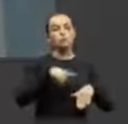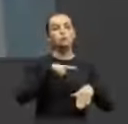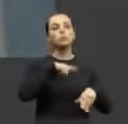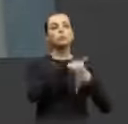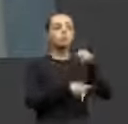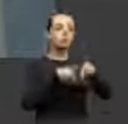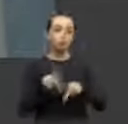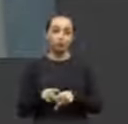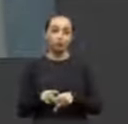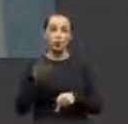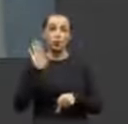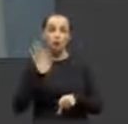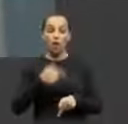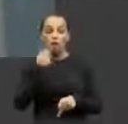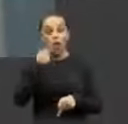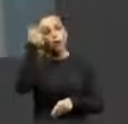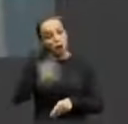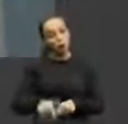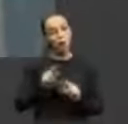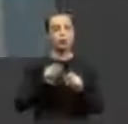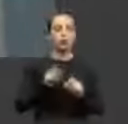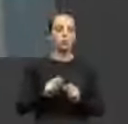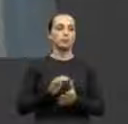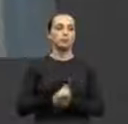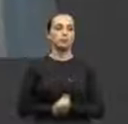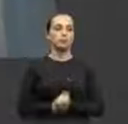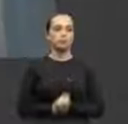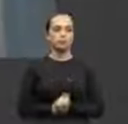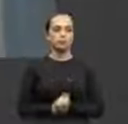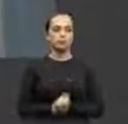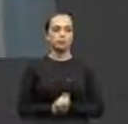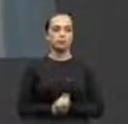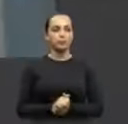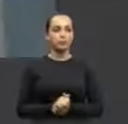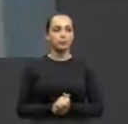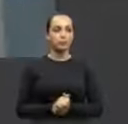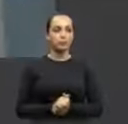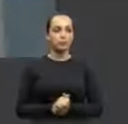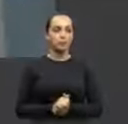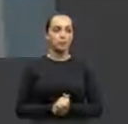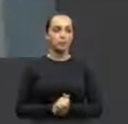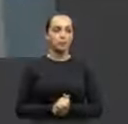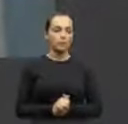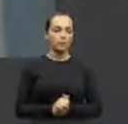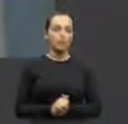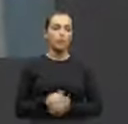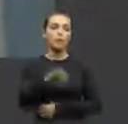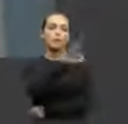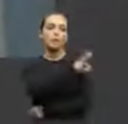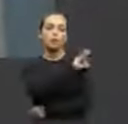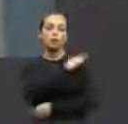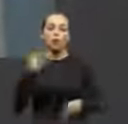querendo, mas sendo repetitivo, a invasão entre aças pela Prefeitura Municipal de Aralacuara no